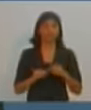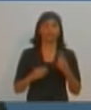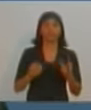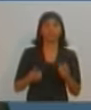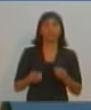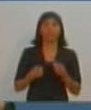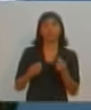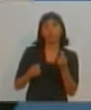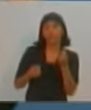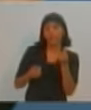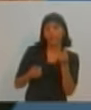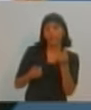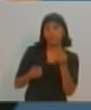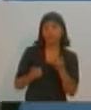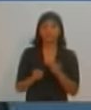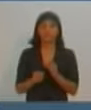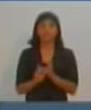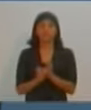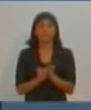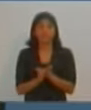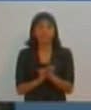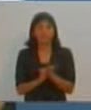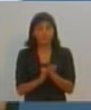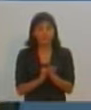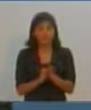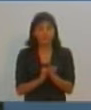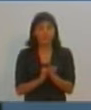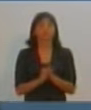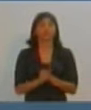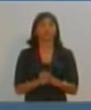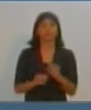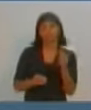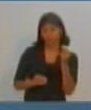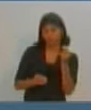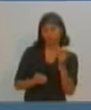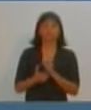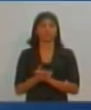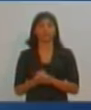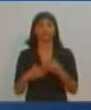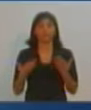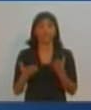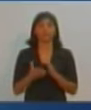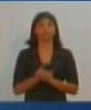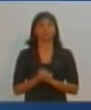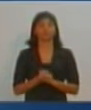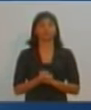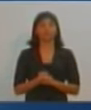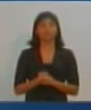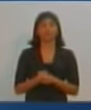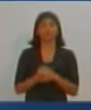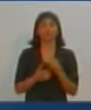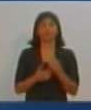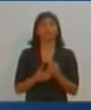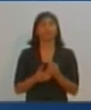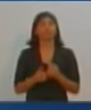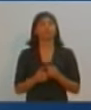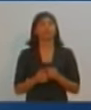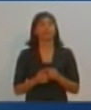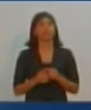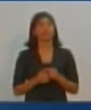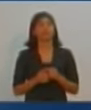recursos pode viabilizar essa integração? Então, Bugalho, um minuto e meio, por favor.